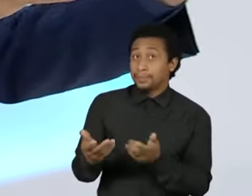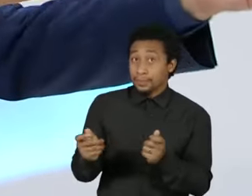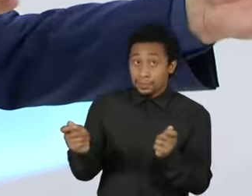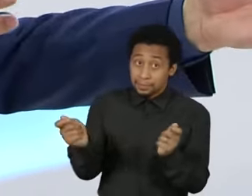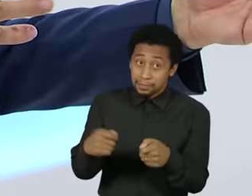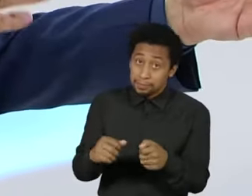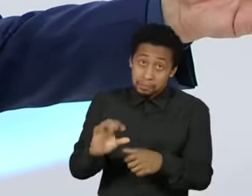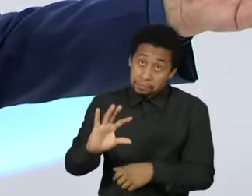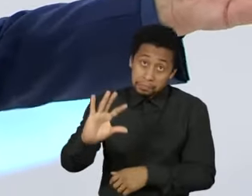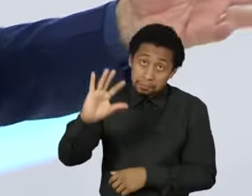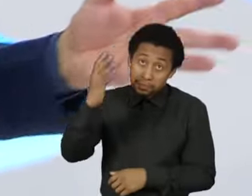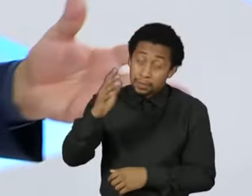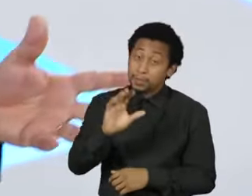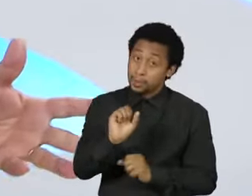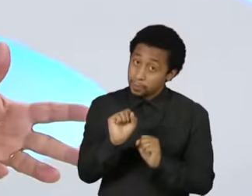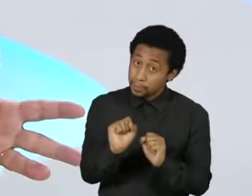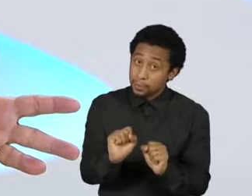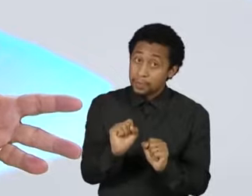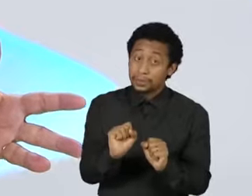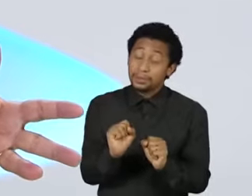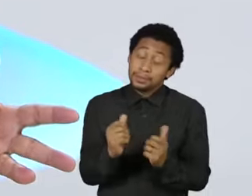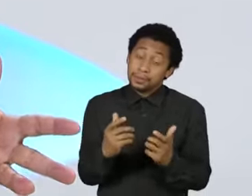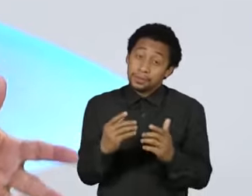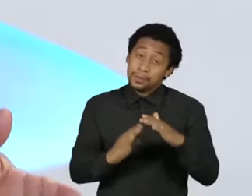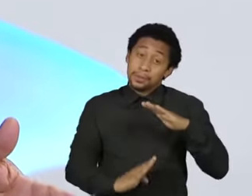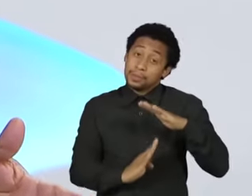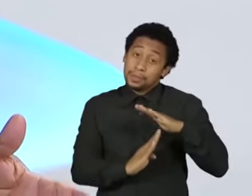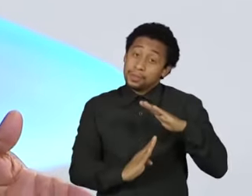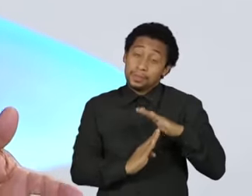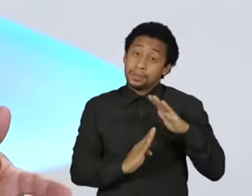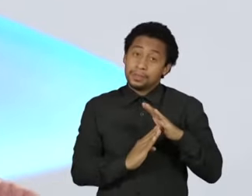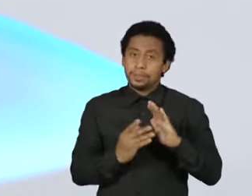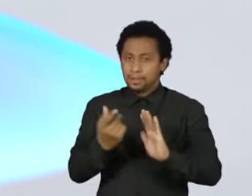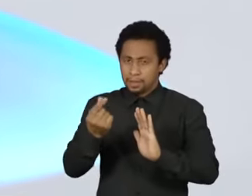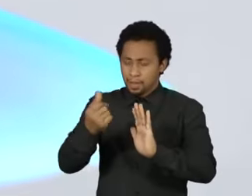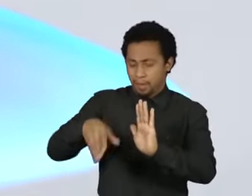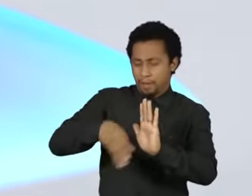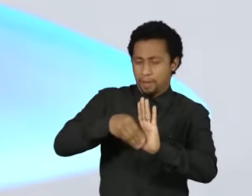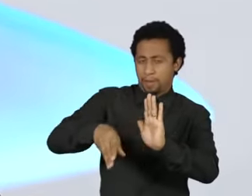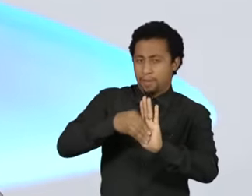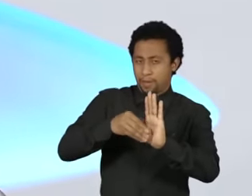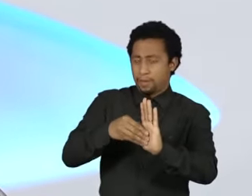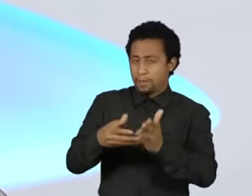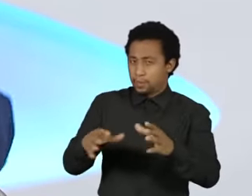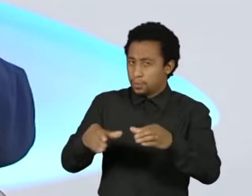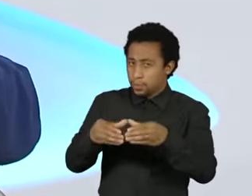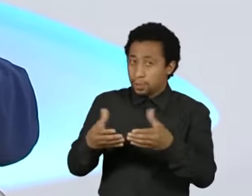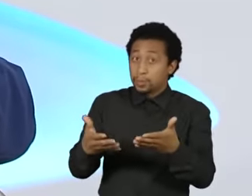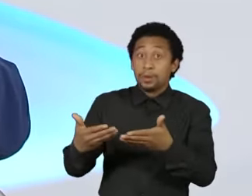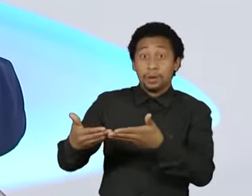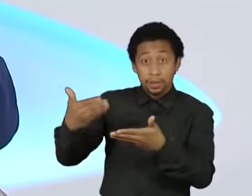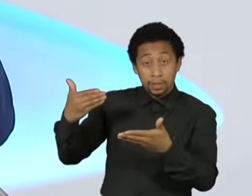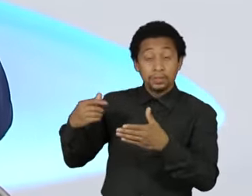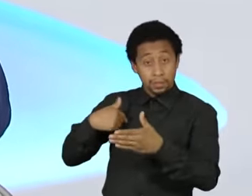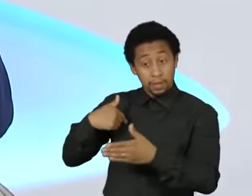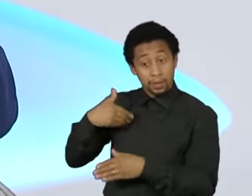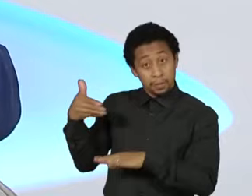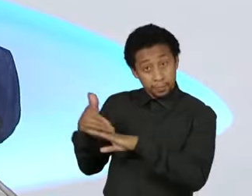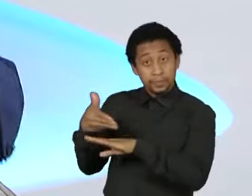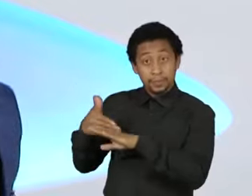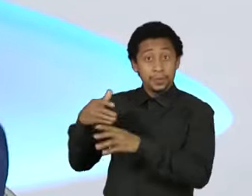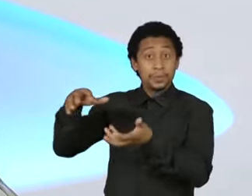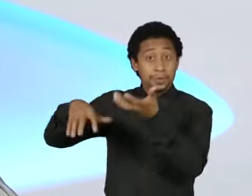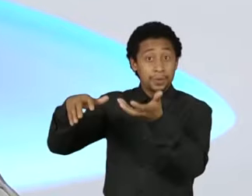isso pode ser, deve ser o limite dessa coisa, emenda de relator. Isso nós derrubamos. Eu estava no Congresso, eu era deputado